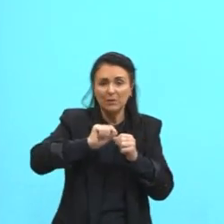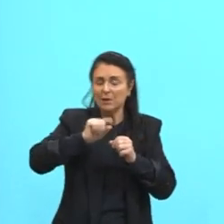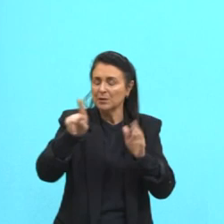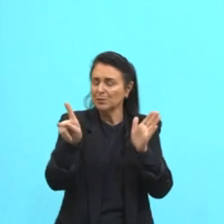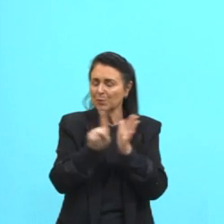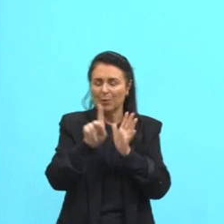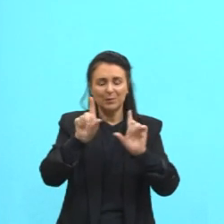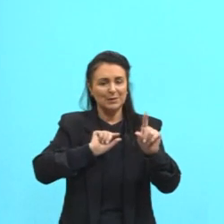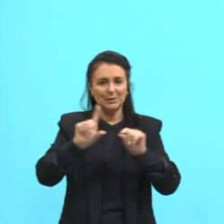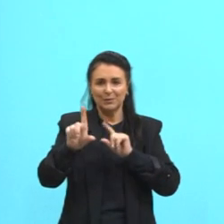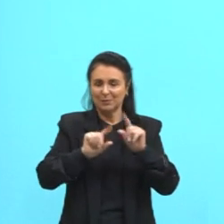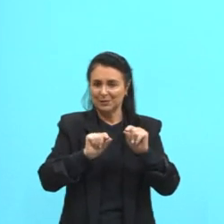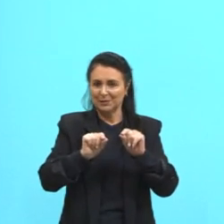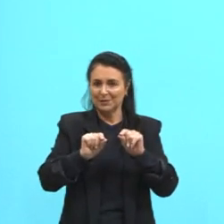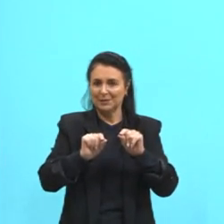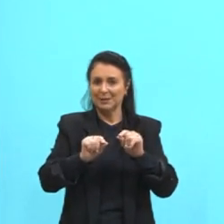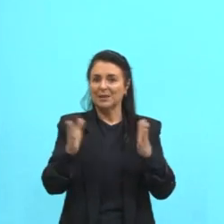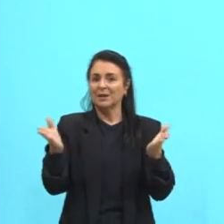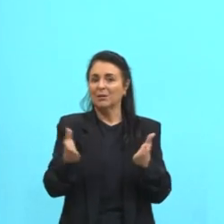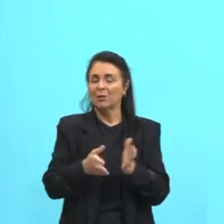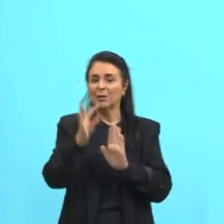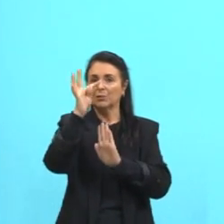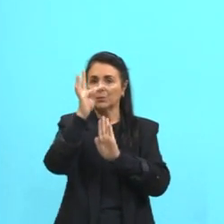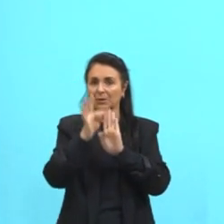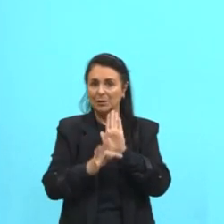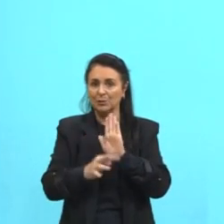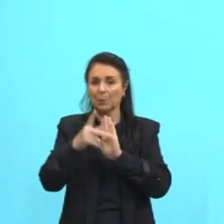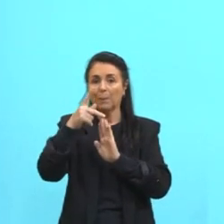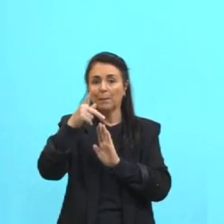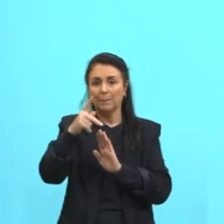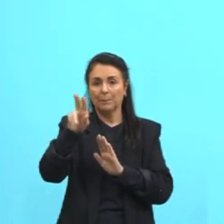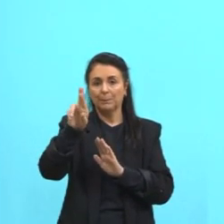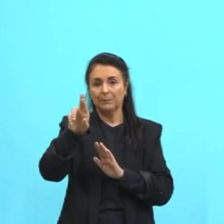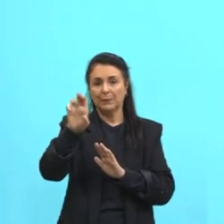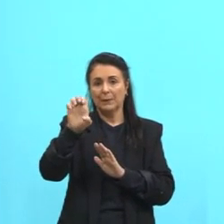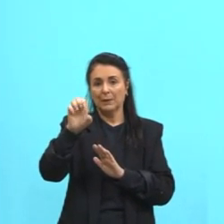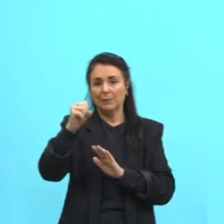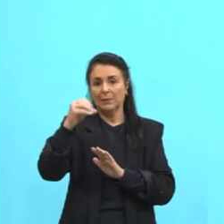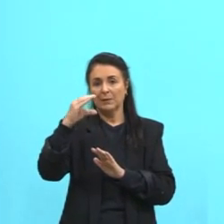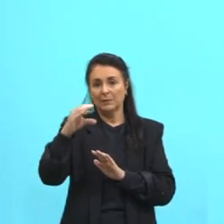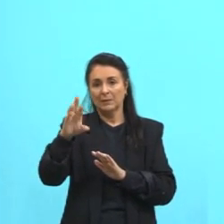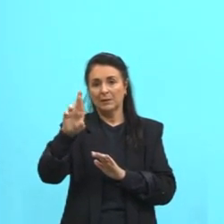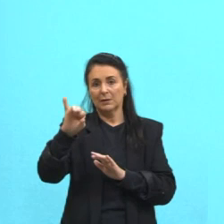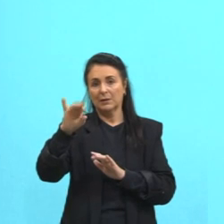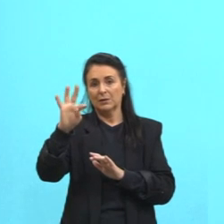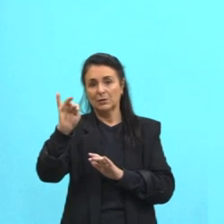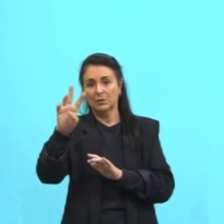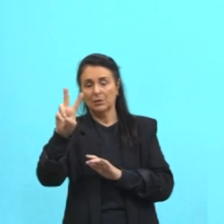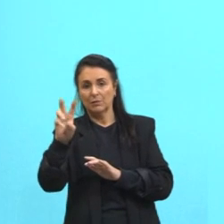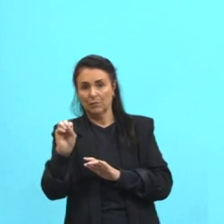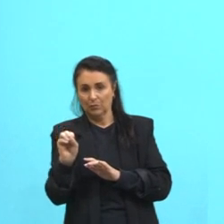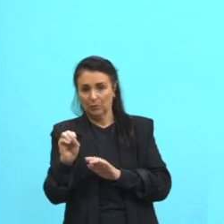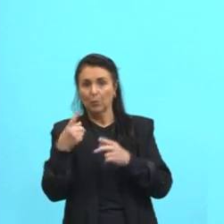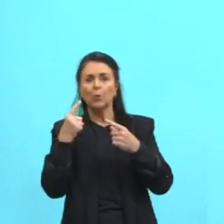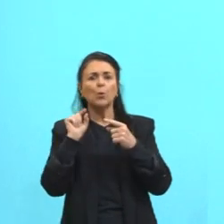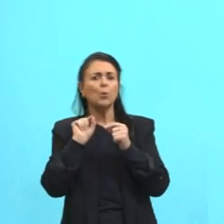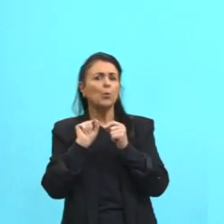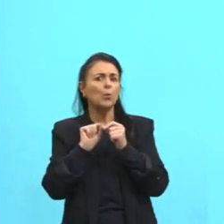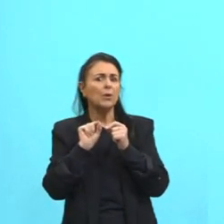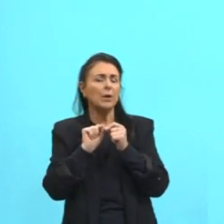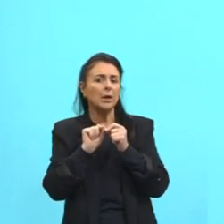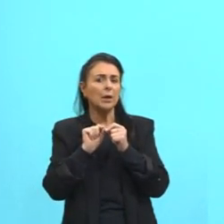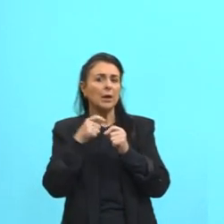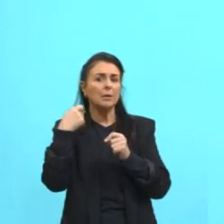E, por fim, o texto prescritivo, e daí está a diferença dele para o injuntivo, ele